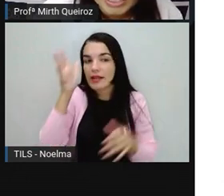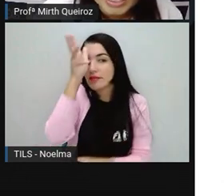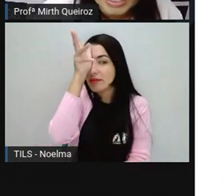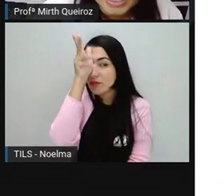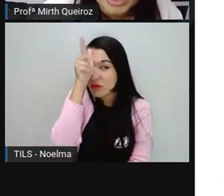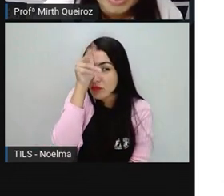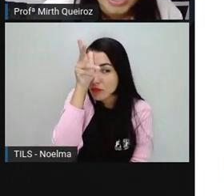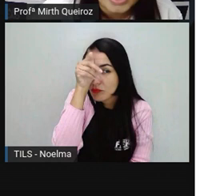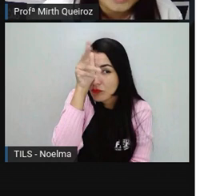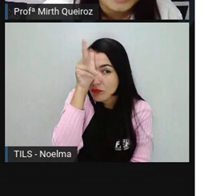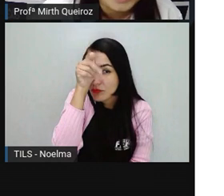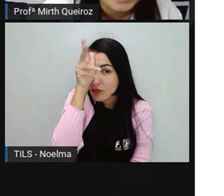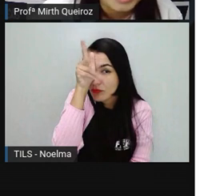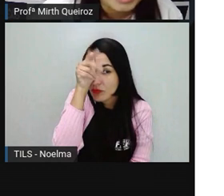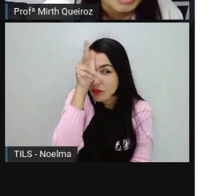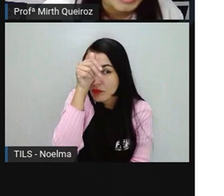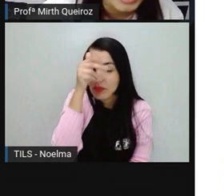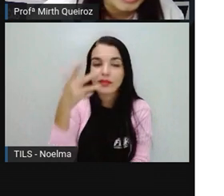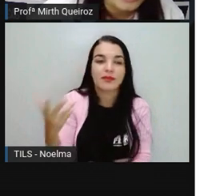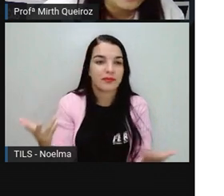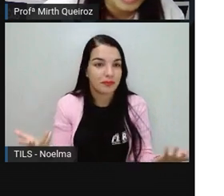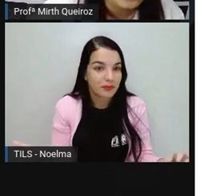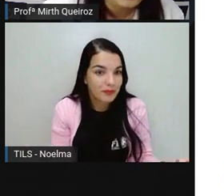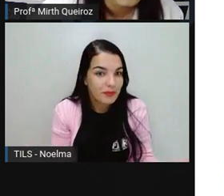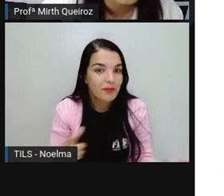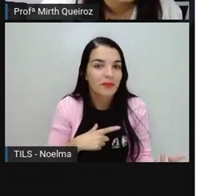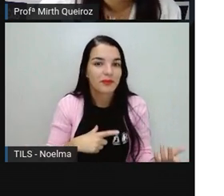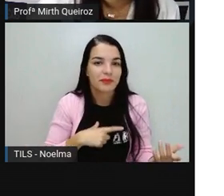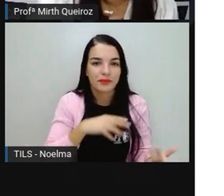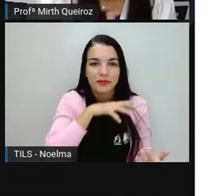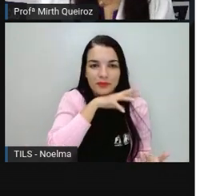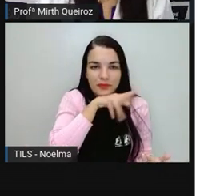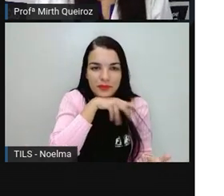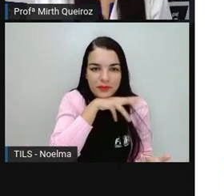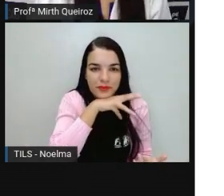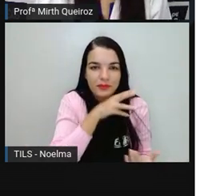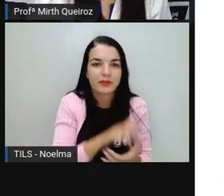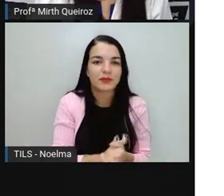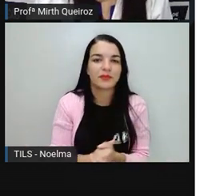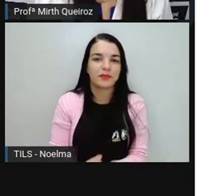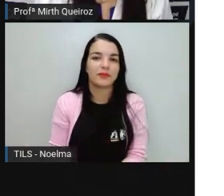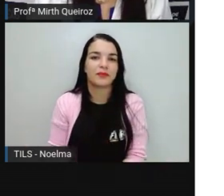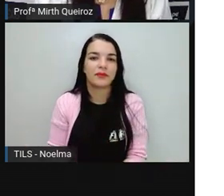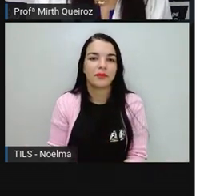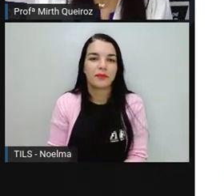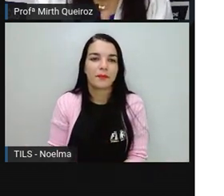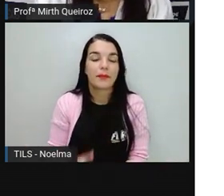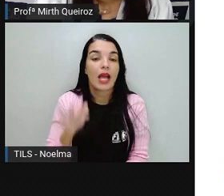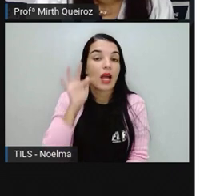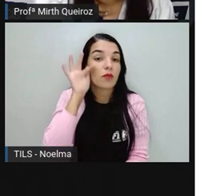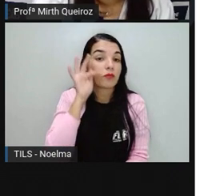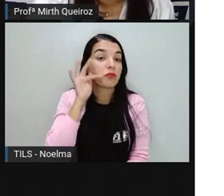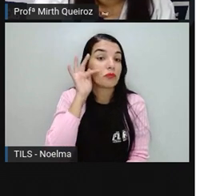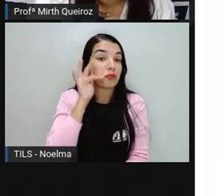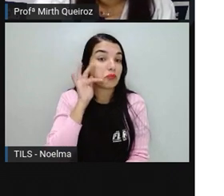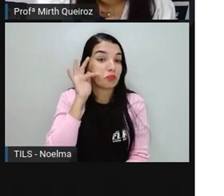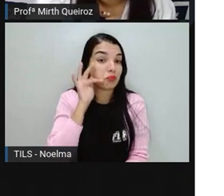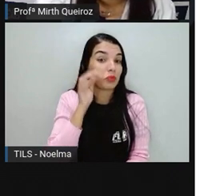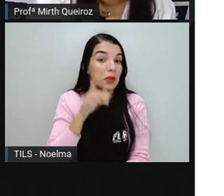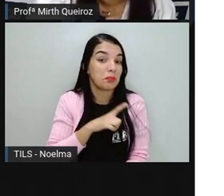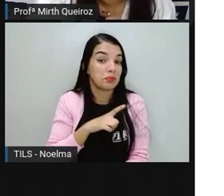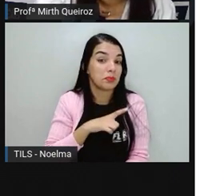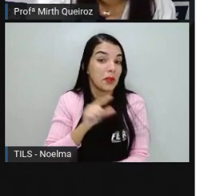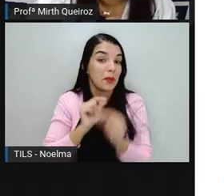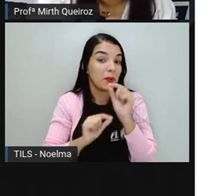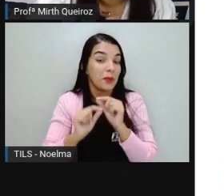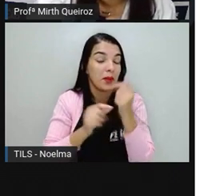galinha aqui, né? Dentre vários outros aí. Frutas, nós temos também. A gente pode ver aqui,